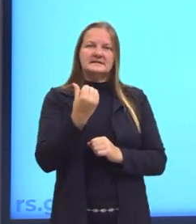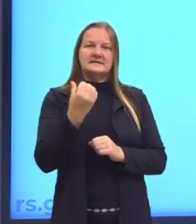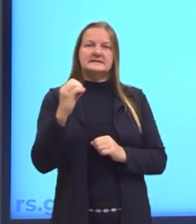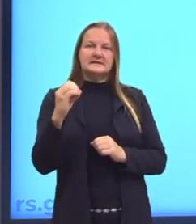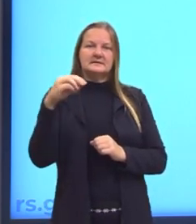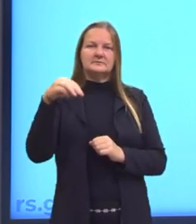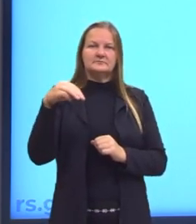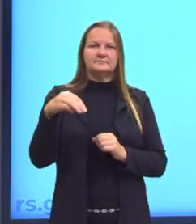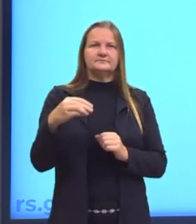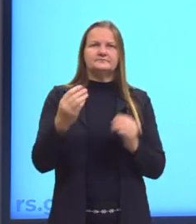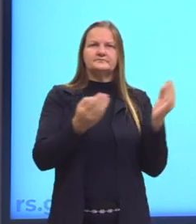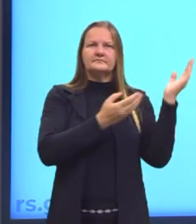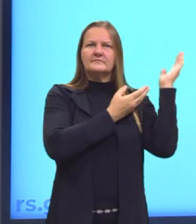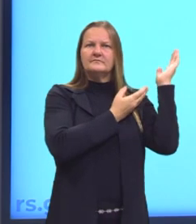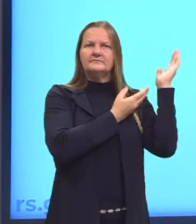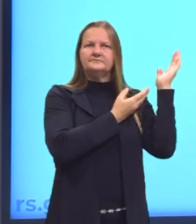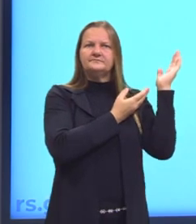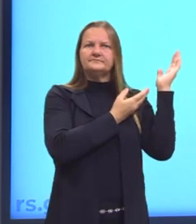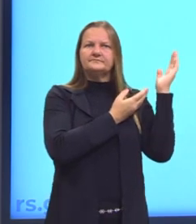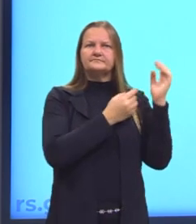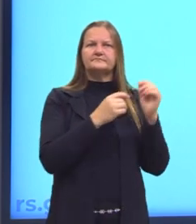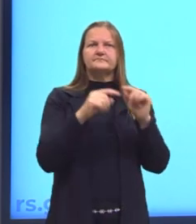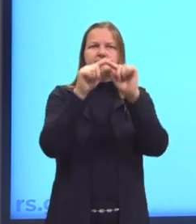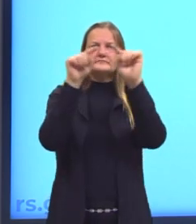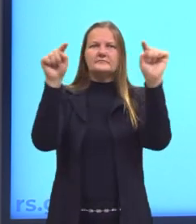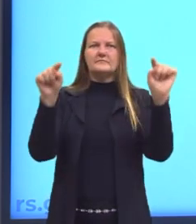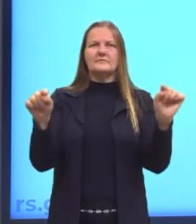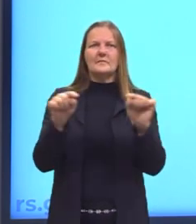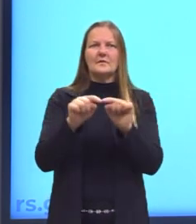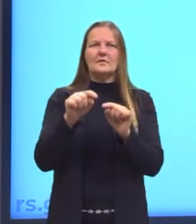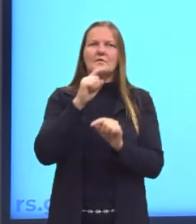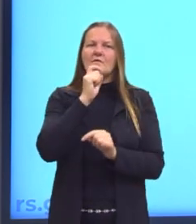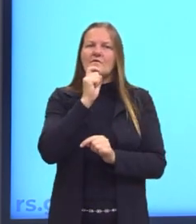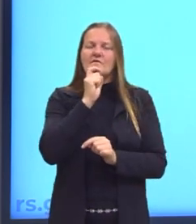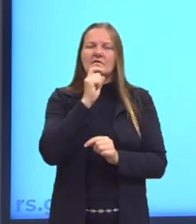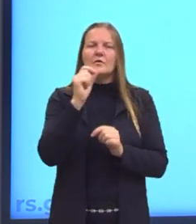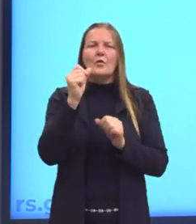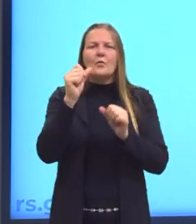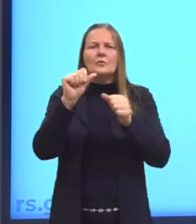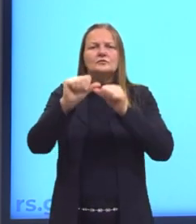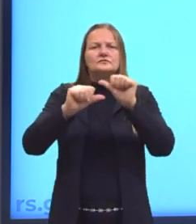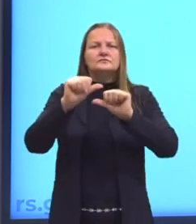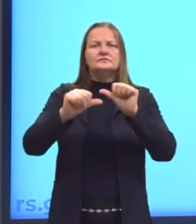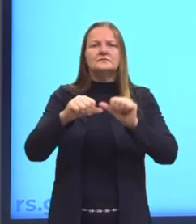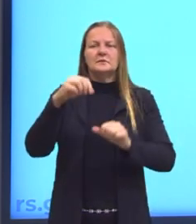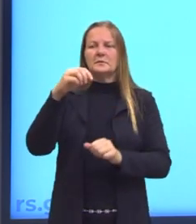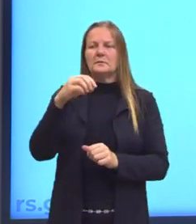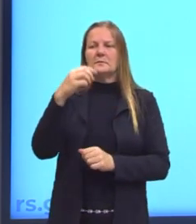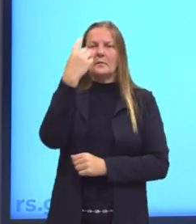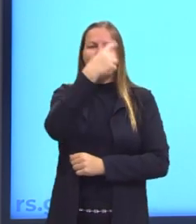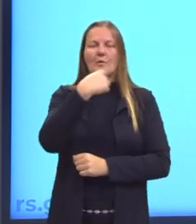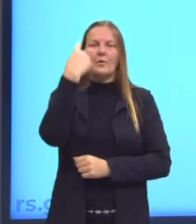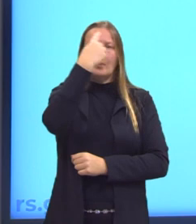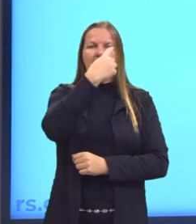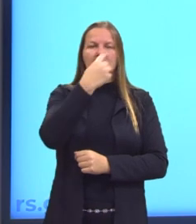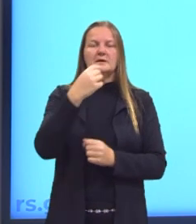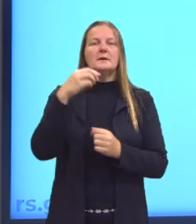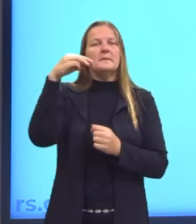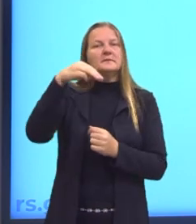Aqui ao lado eu trouxe esse esquema para a gente lembrar de como transforma horas, minutos e segundos.